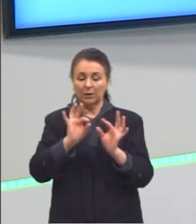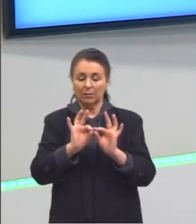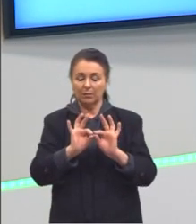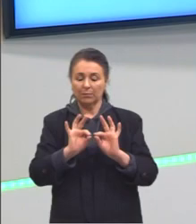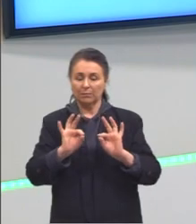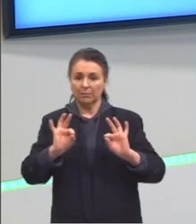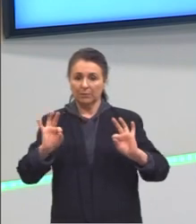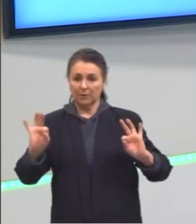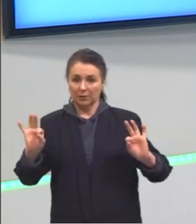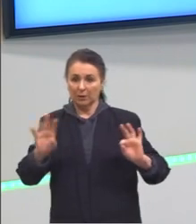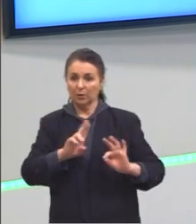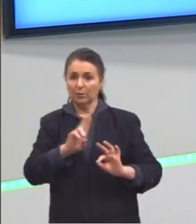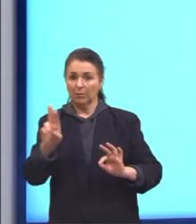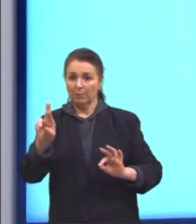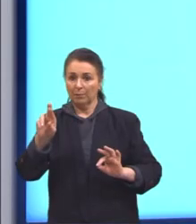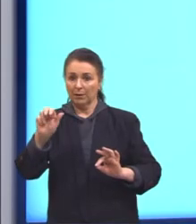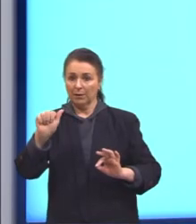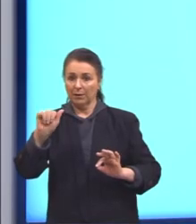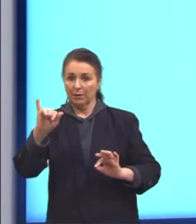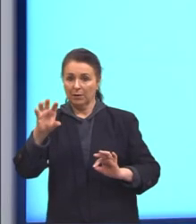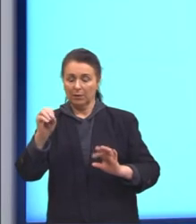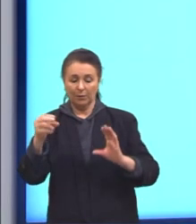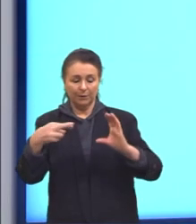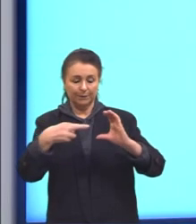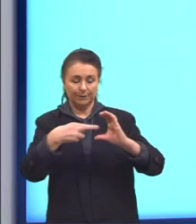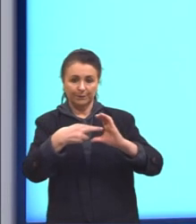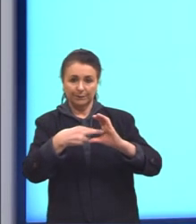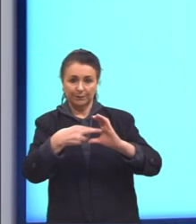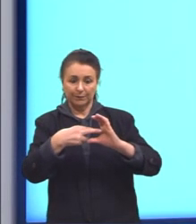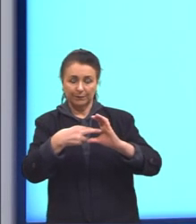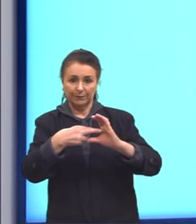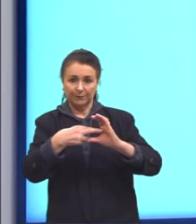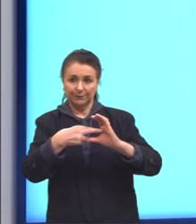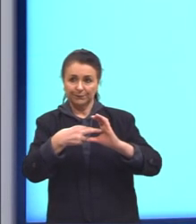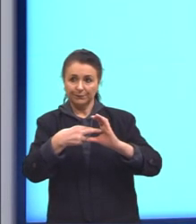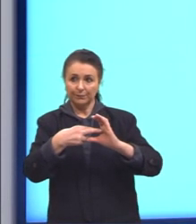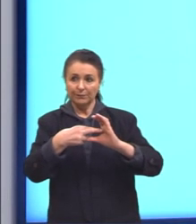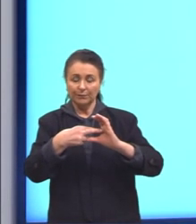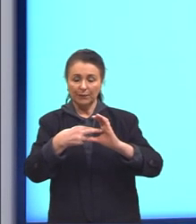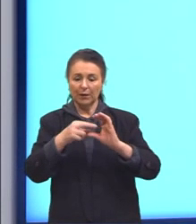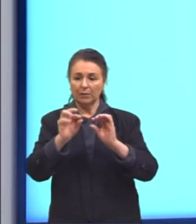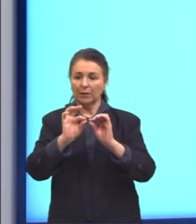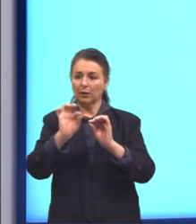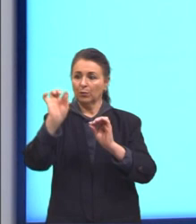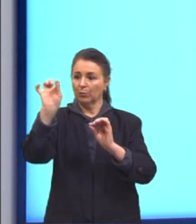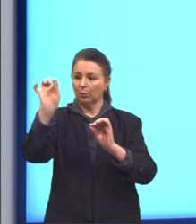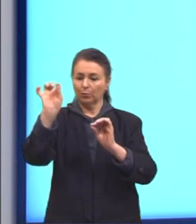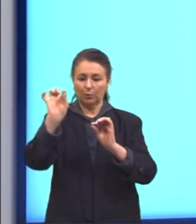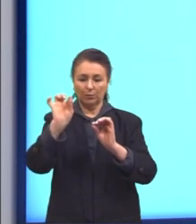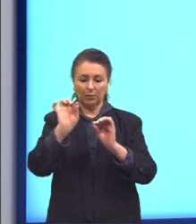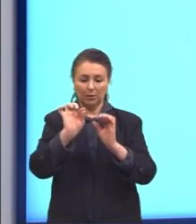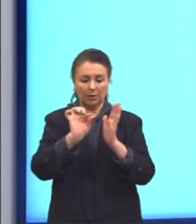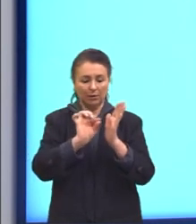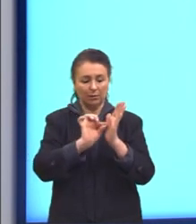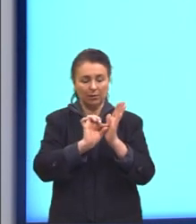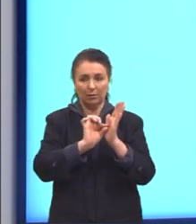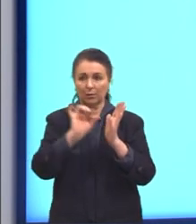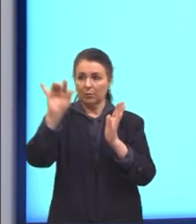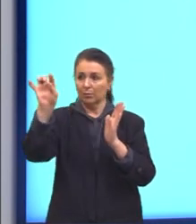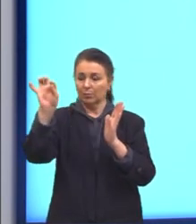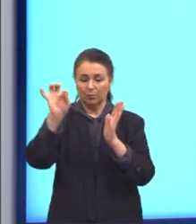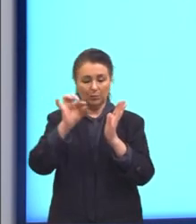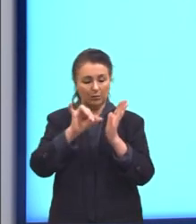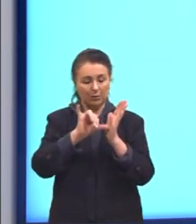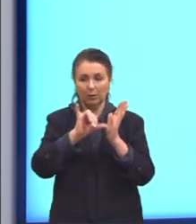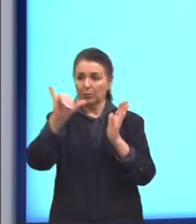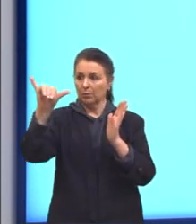que forma o raio. Ele é o segmento que vai lá do pontinho qualquer da circunferência até o centro.